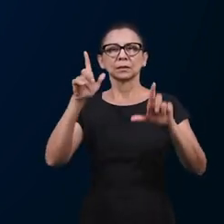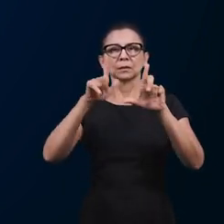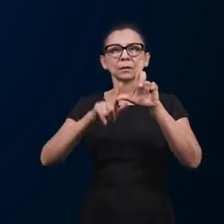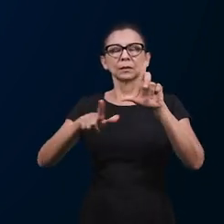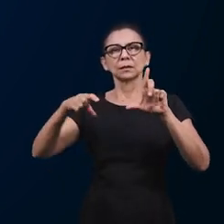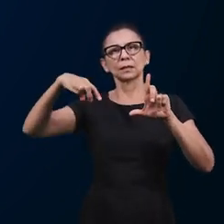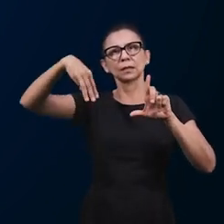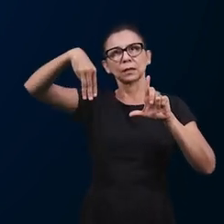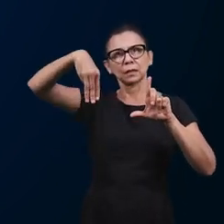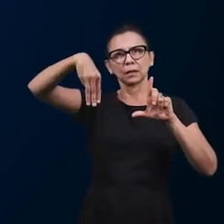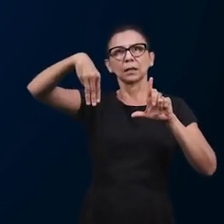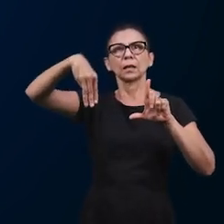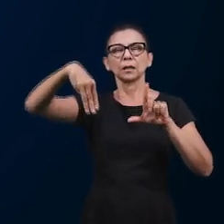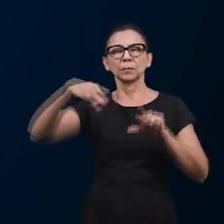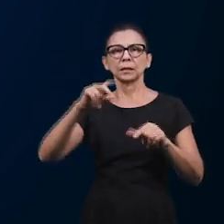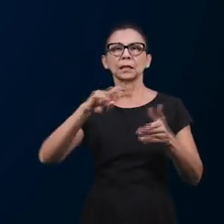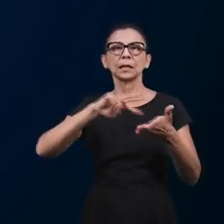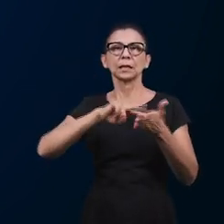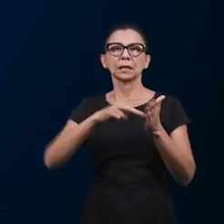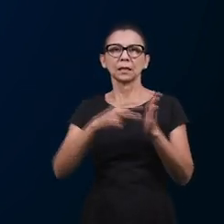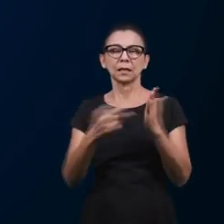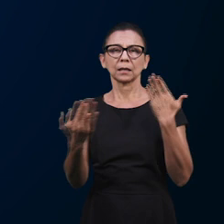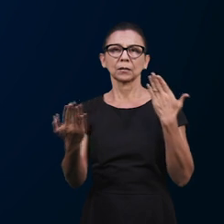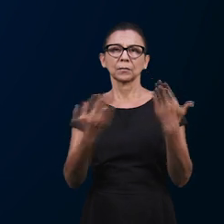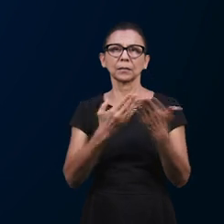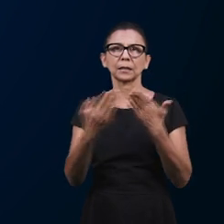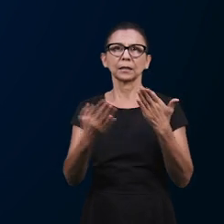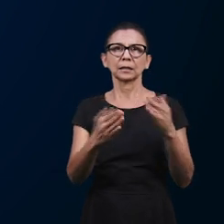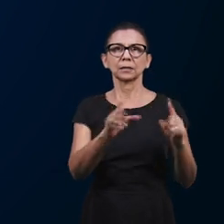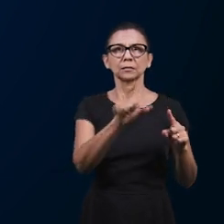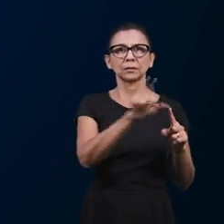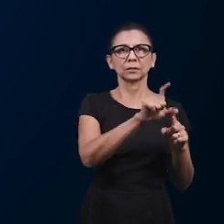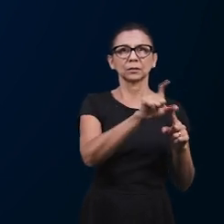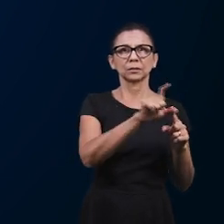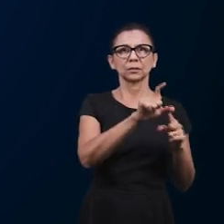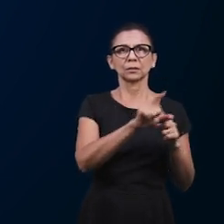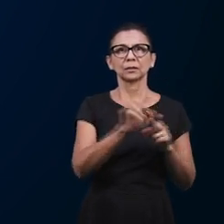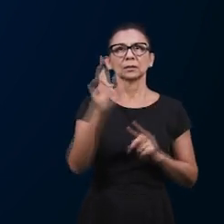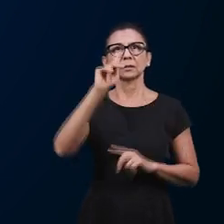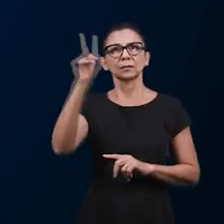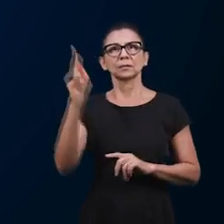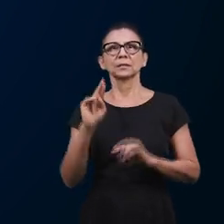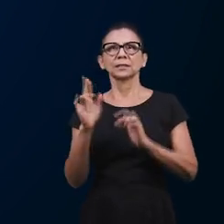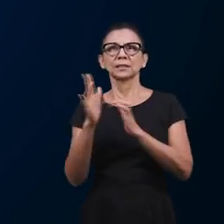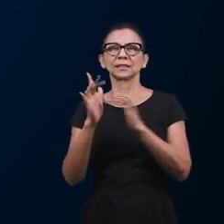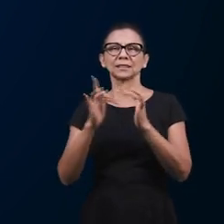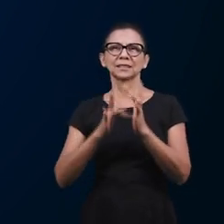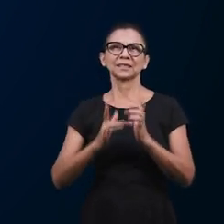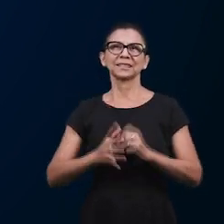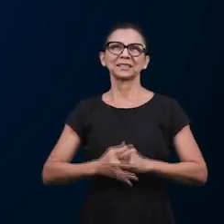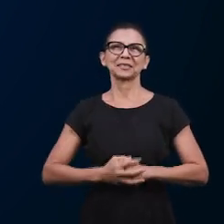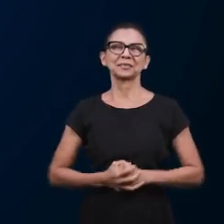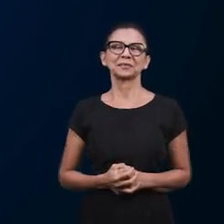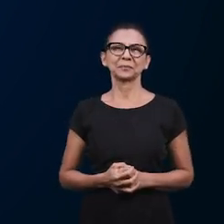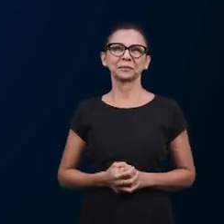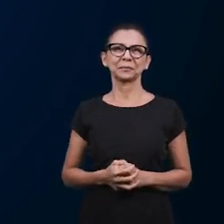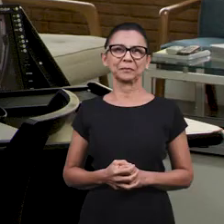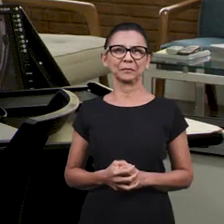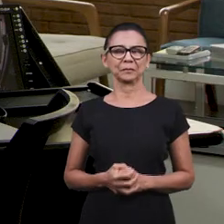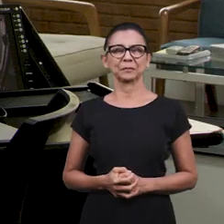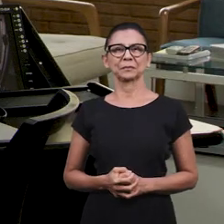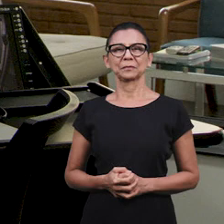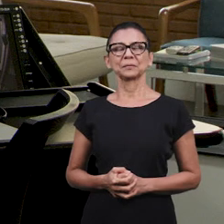A letra M, que é o maligno, né? Muito bem. Baixe a plaquinha. A paz do Senhor aos irmãos. Amém.